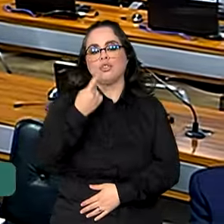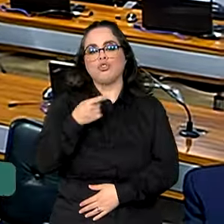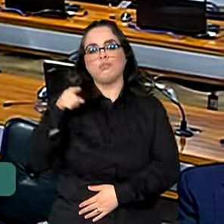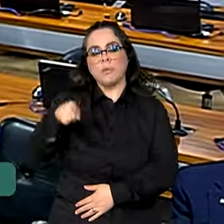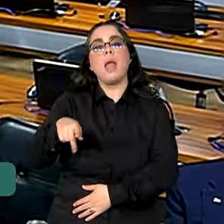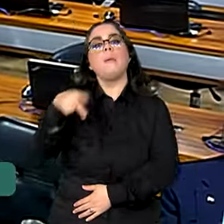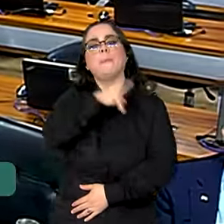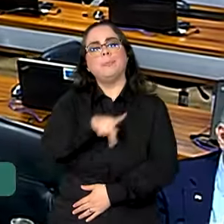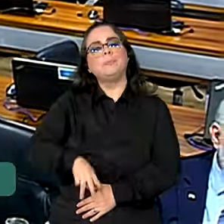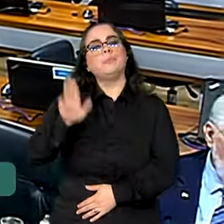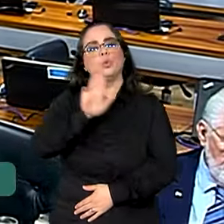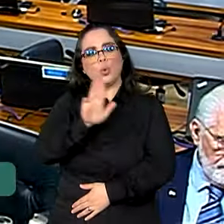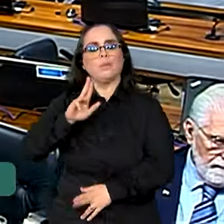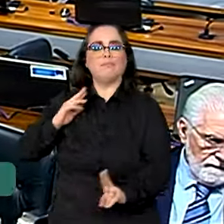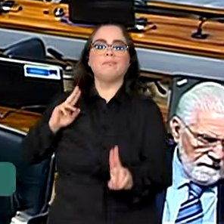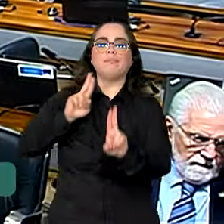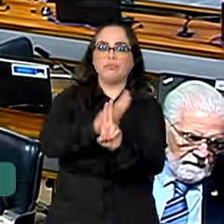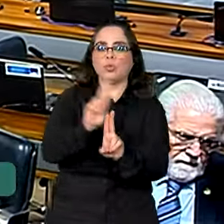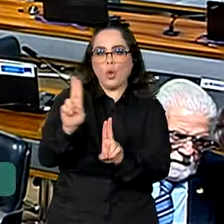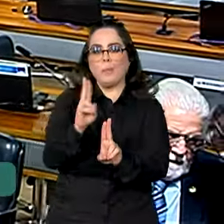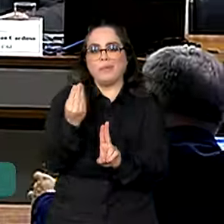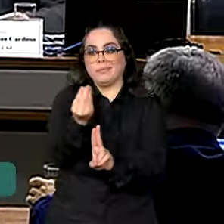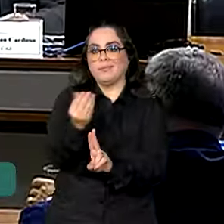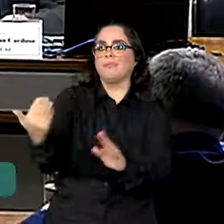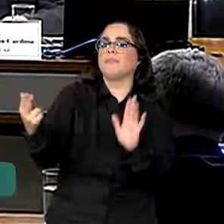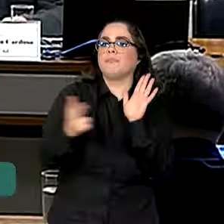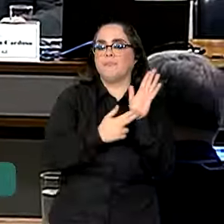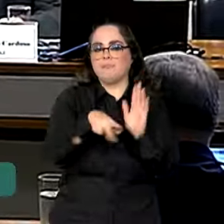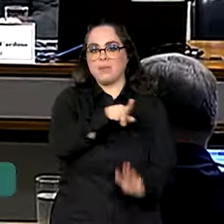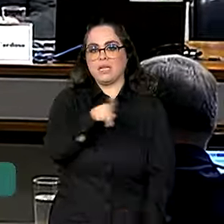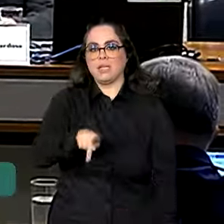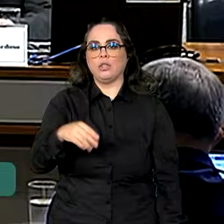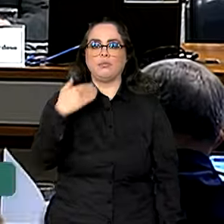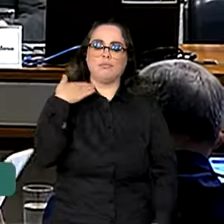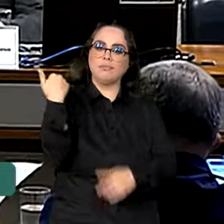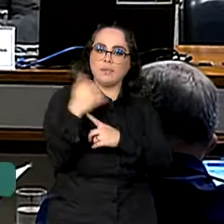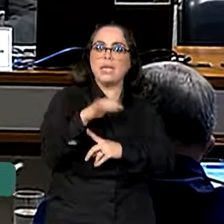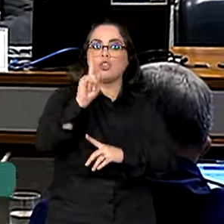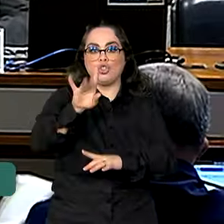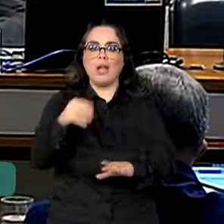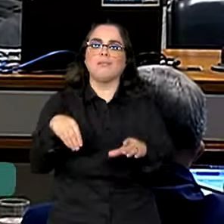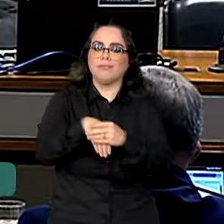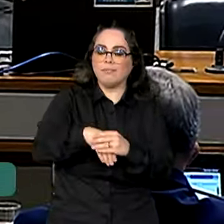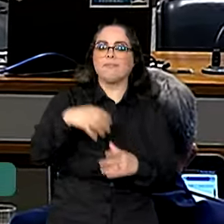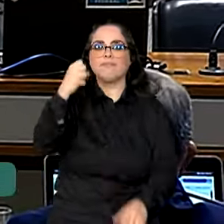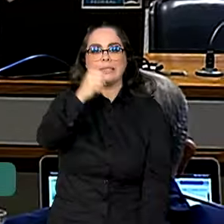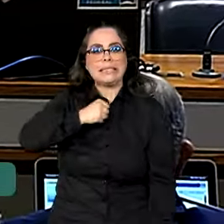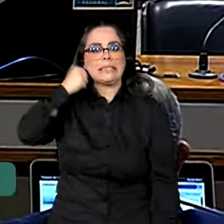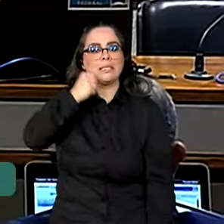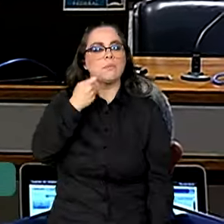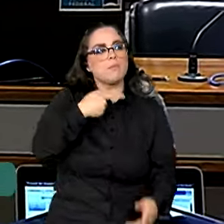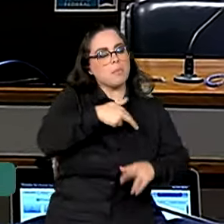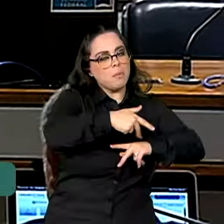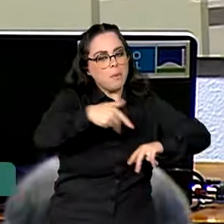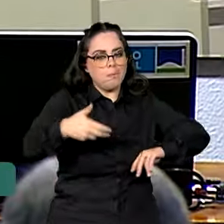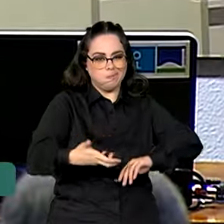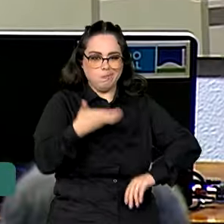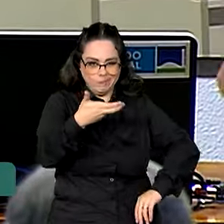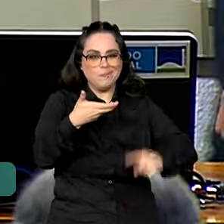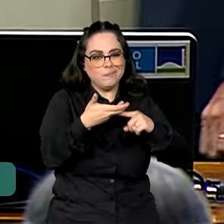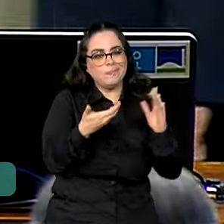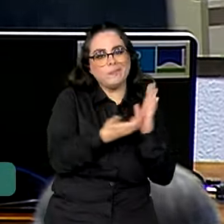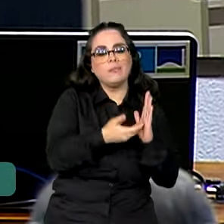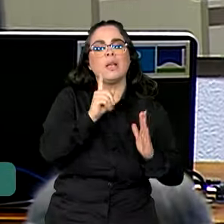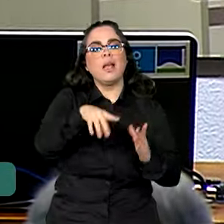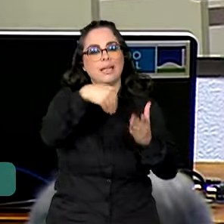presidente Lula para assumir a presidência do Banco Central, Galípolo esteve no Senado para participar de uma sabatina, que é parte do